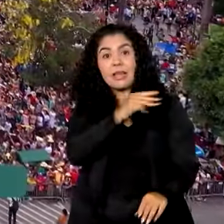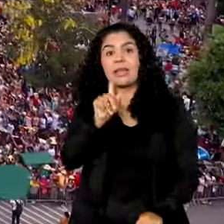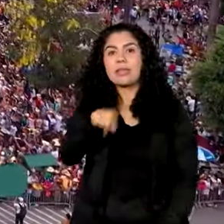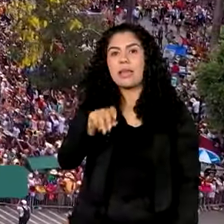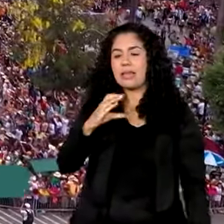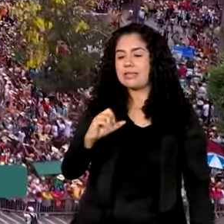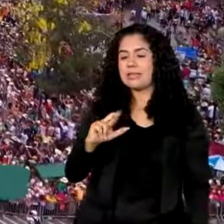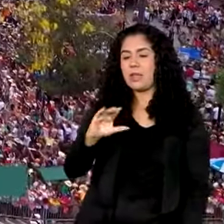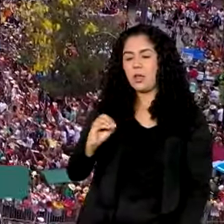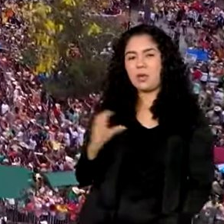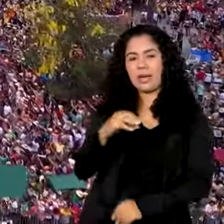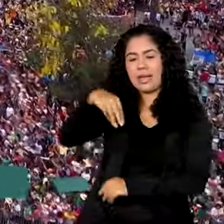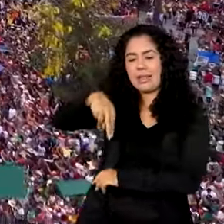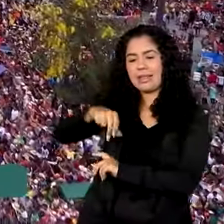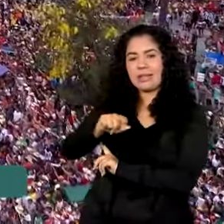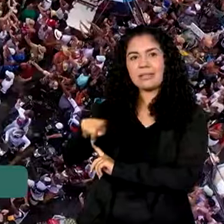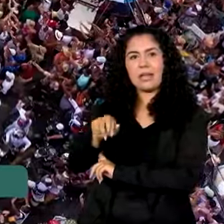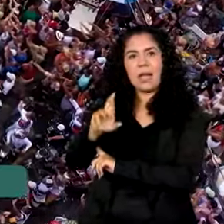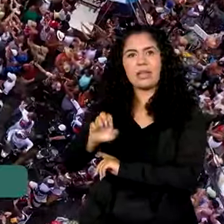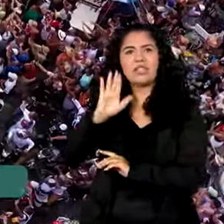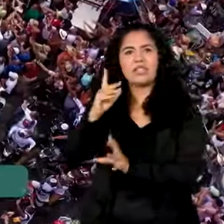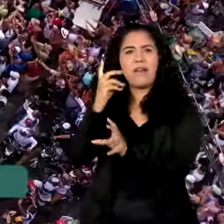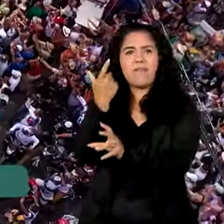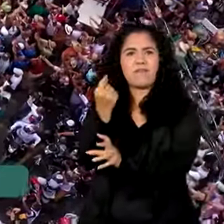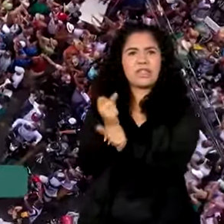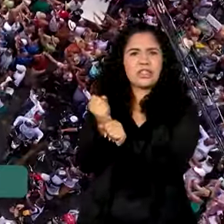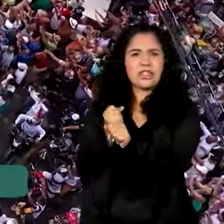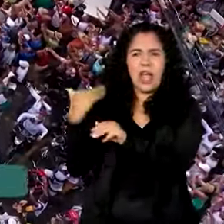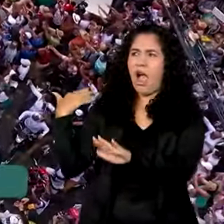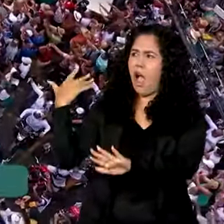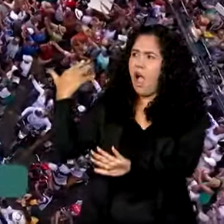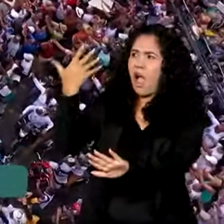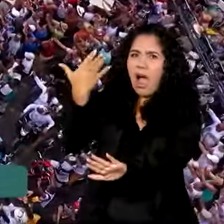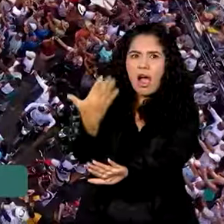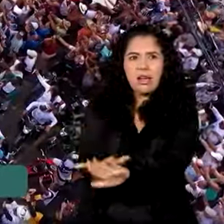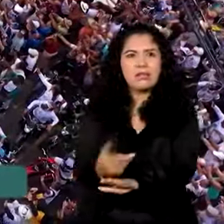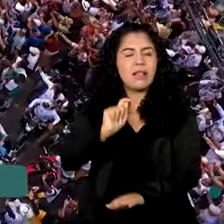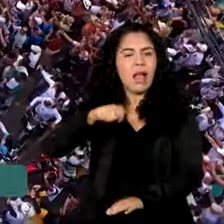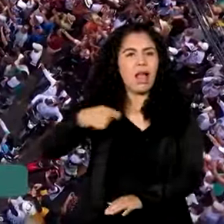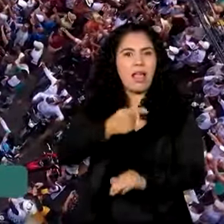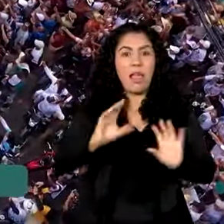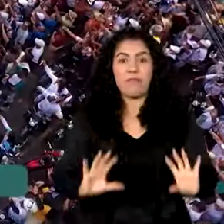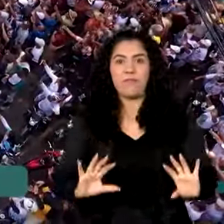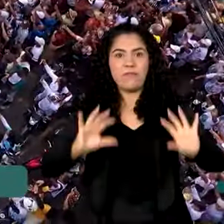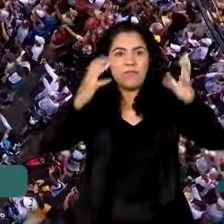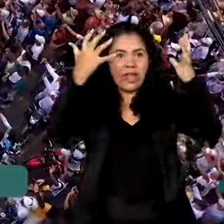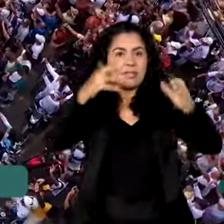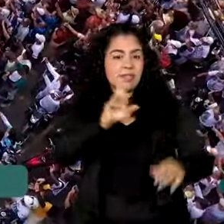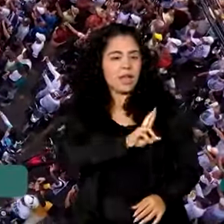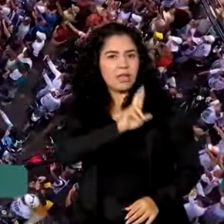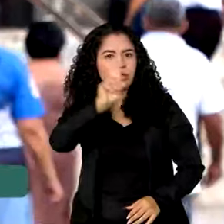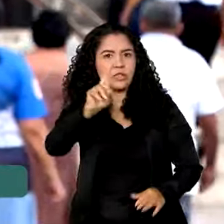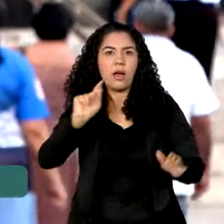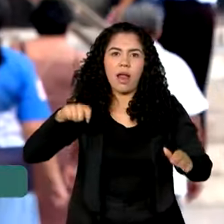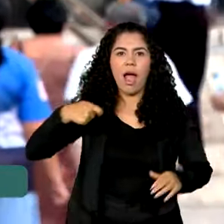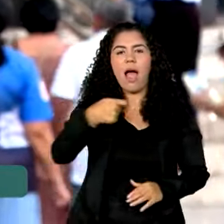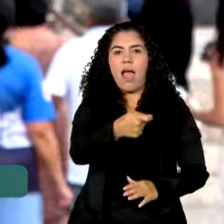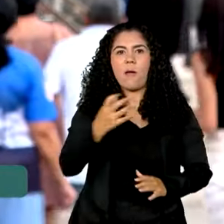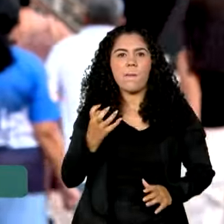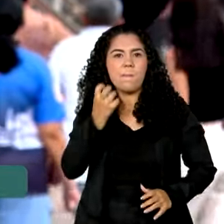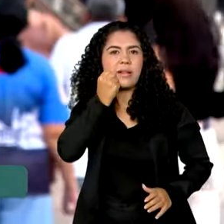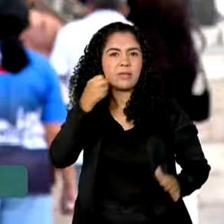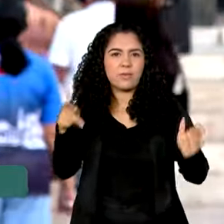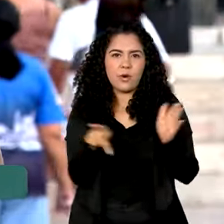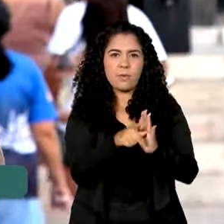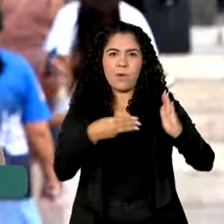Nazaré acontece há mais de dois séculos e a festa religiosa se tornou patrimônio cultural da humanidade pela Unesco. Conta a